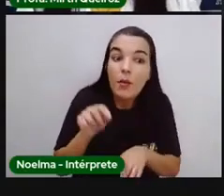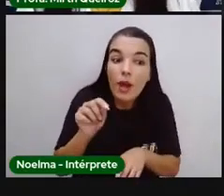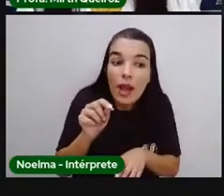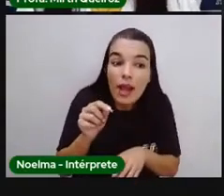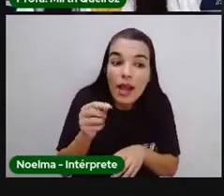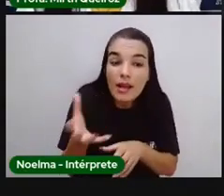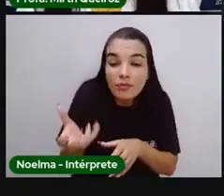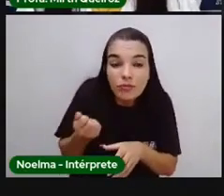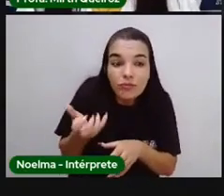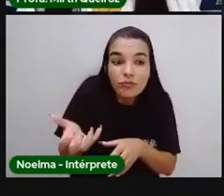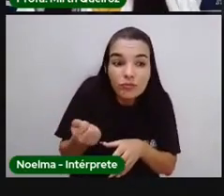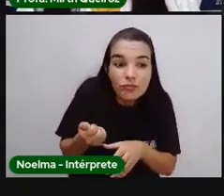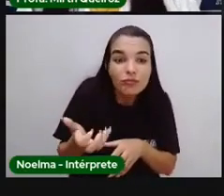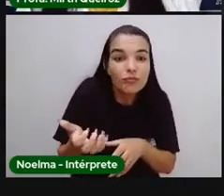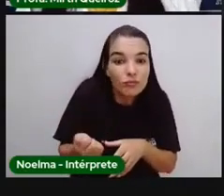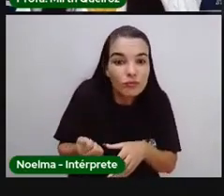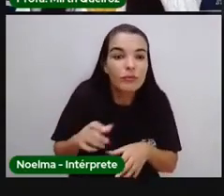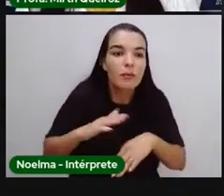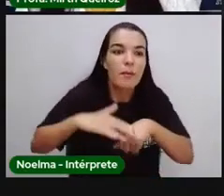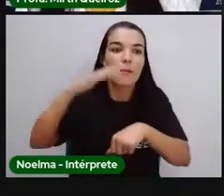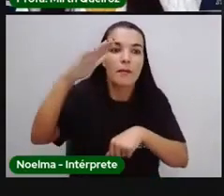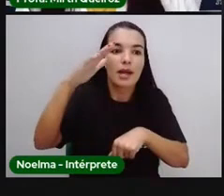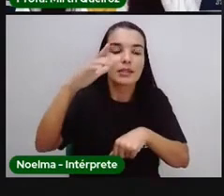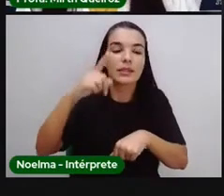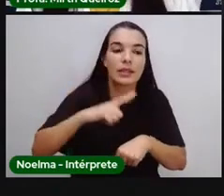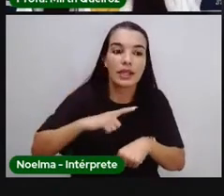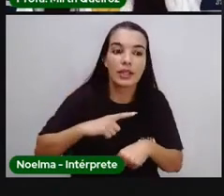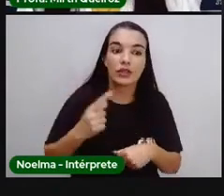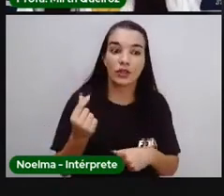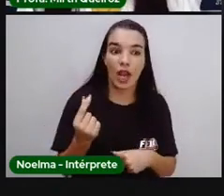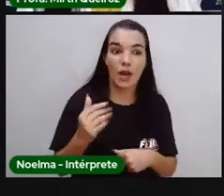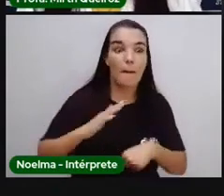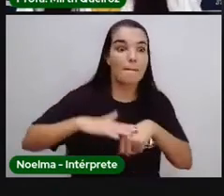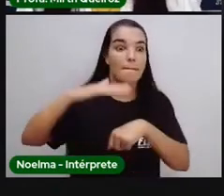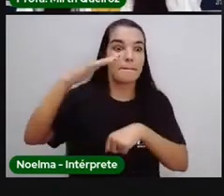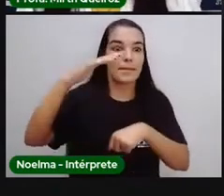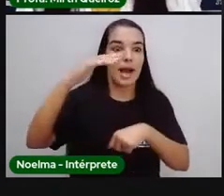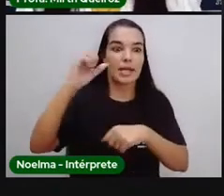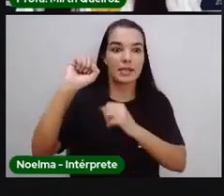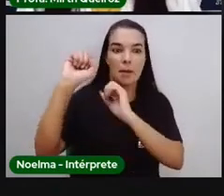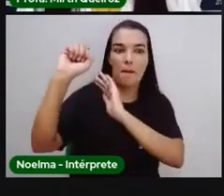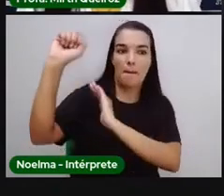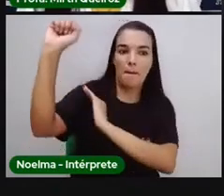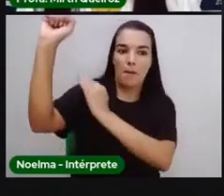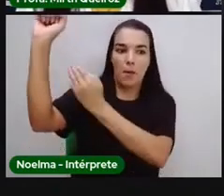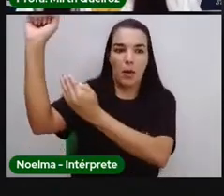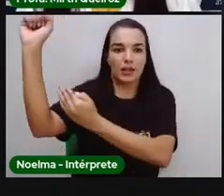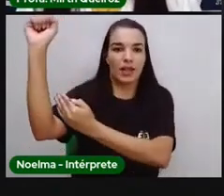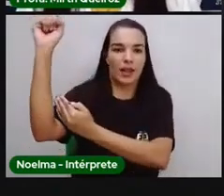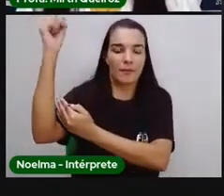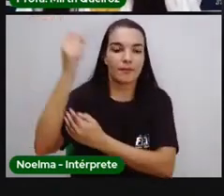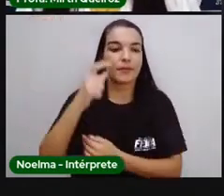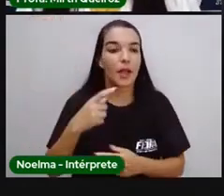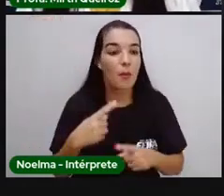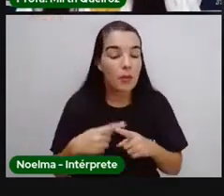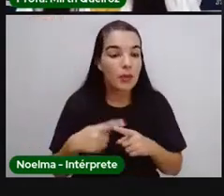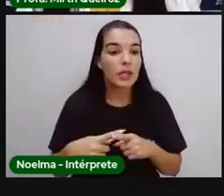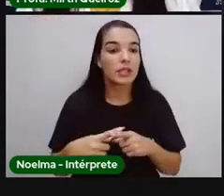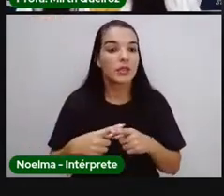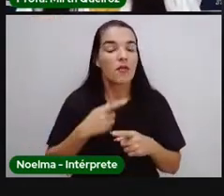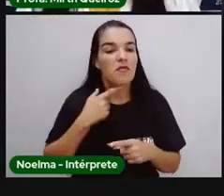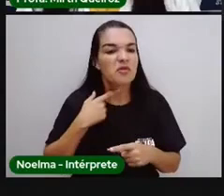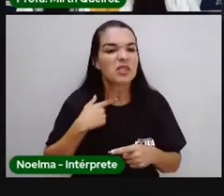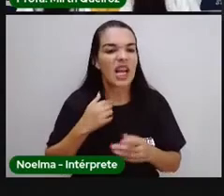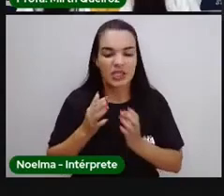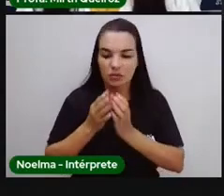Mais dinheiro significava mais poder, né? Então, o que estimulou essas navegações foi isso. A busca de